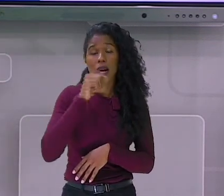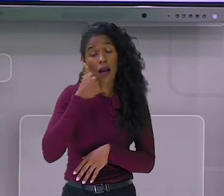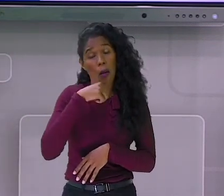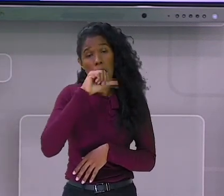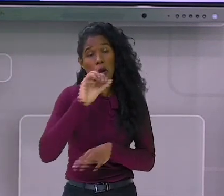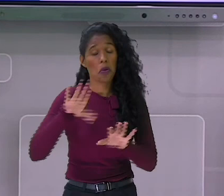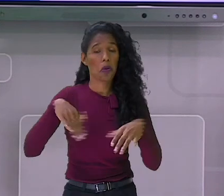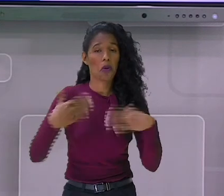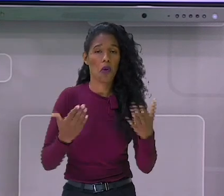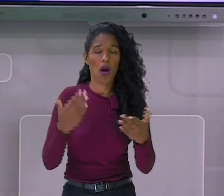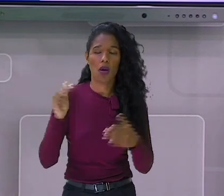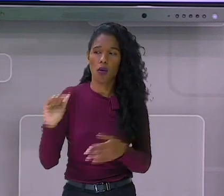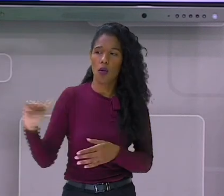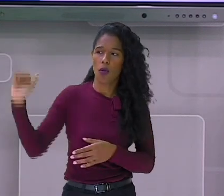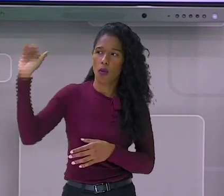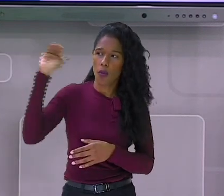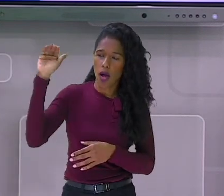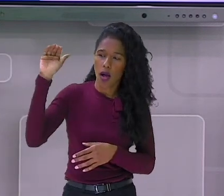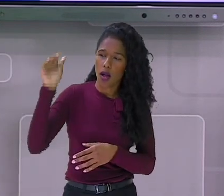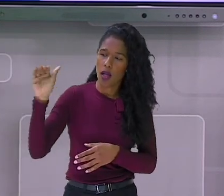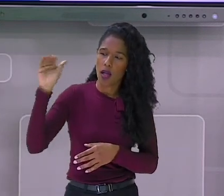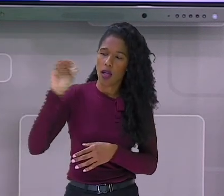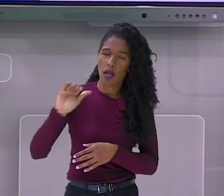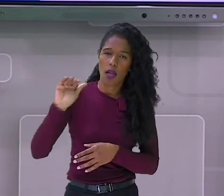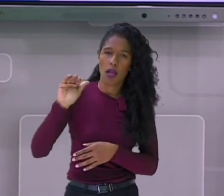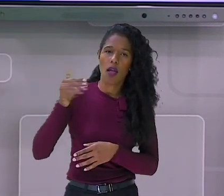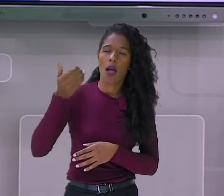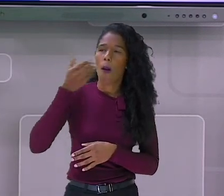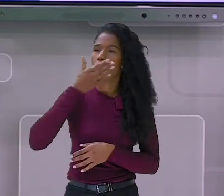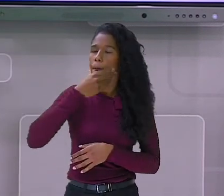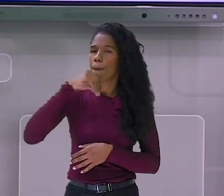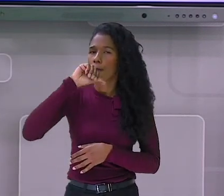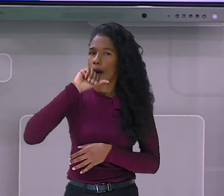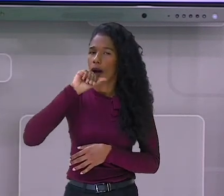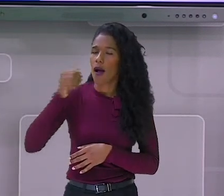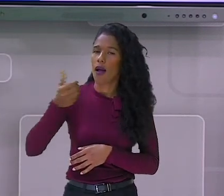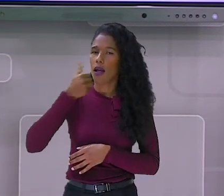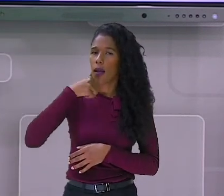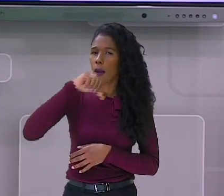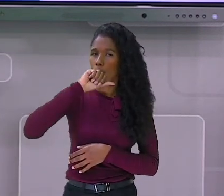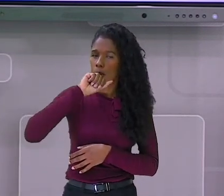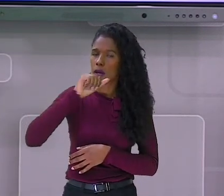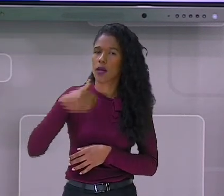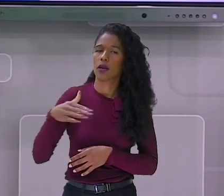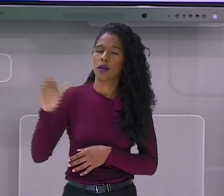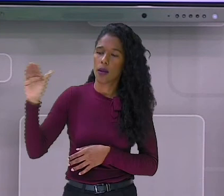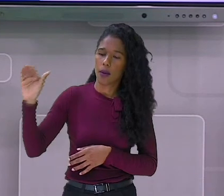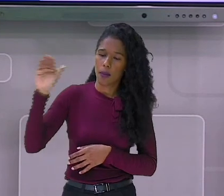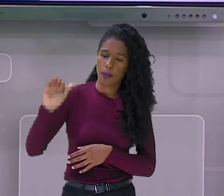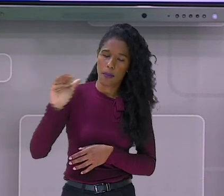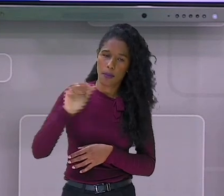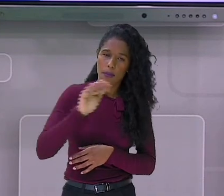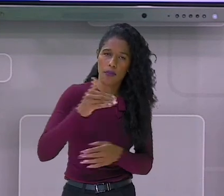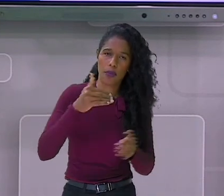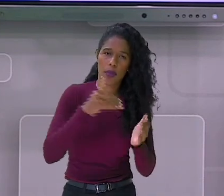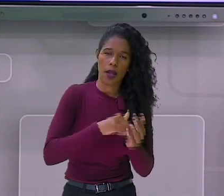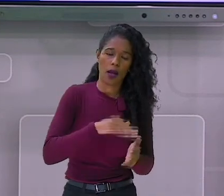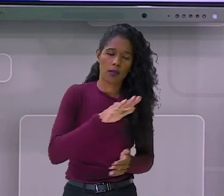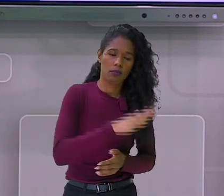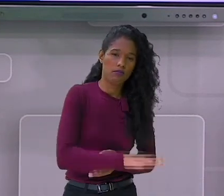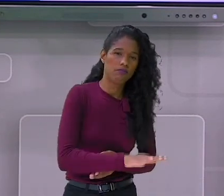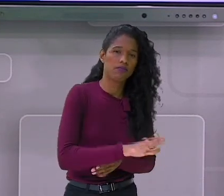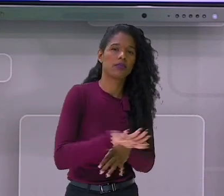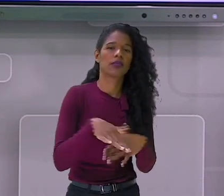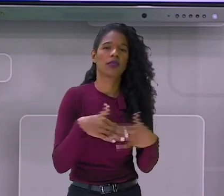pai, depois a mãe, aí você iria colocando até o menor. Se tiver um animalzinho, se for um cachorro